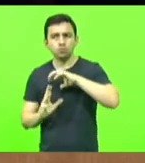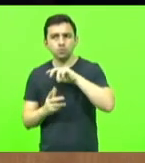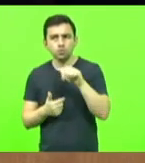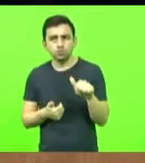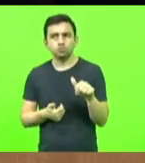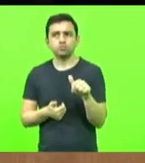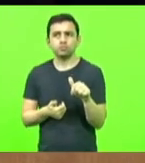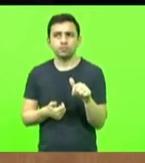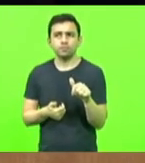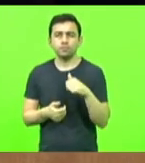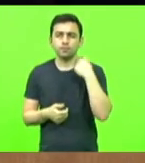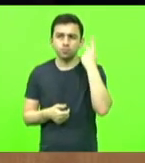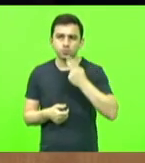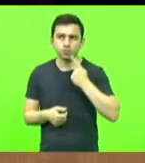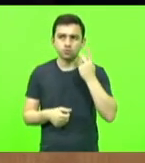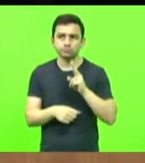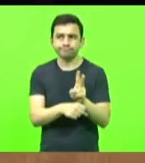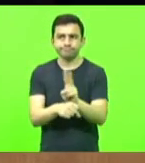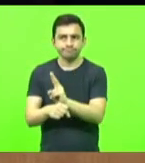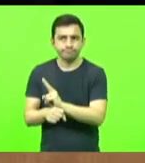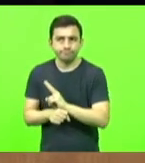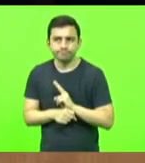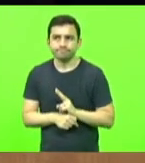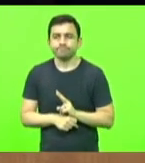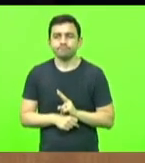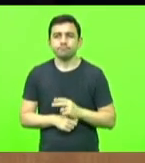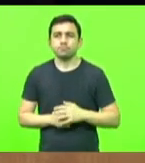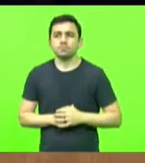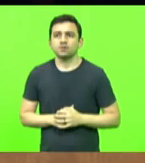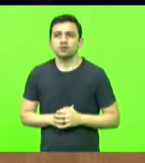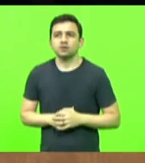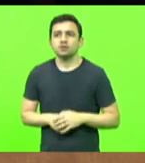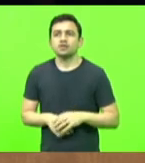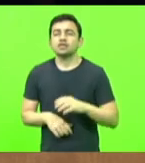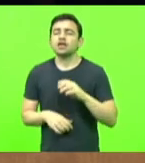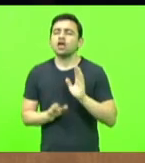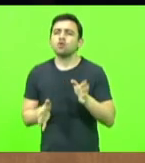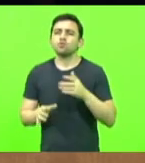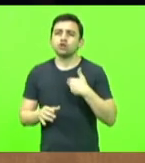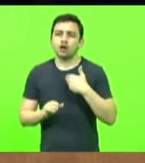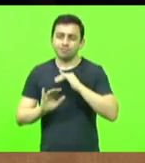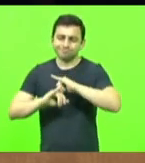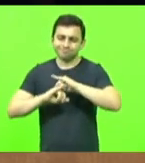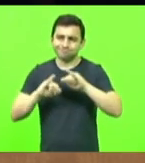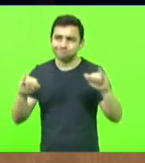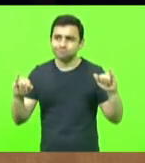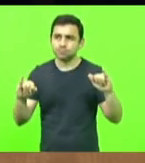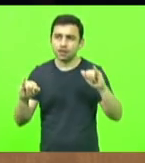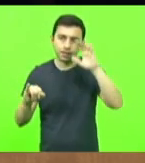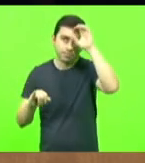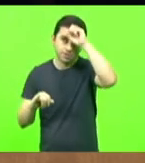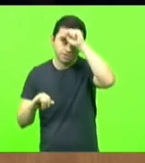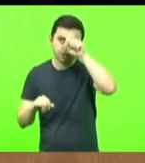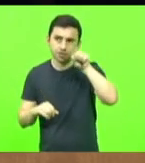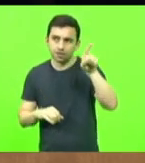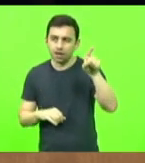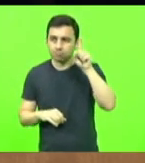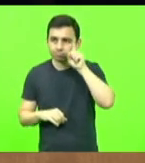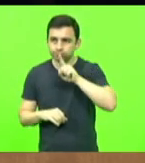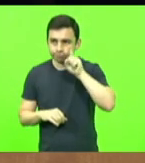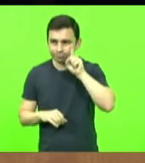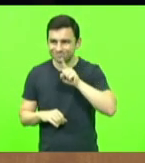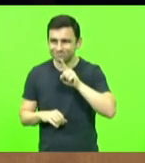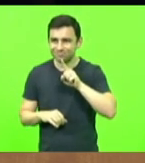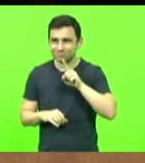política de preservação do meio ambiente. Citei anteriormente a lição que aprendemos com o grande estadista americano